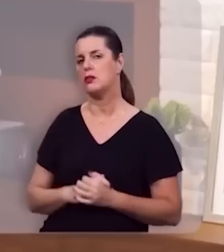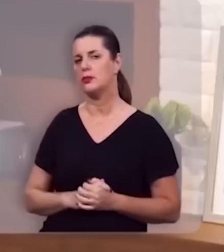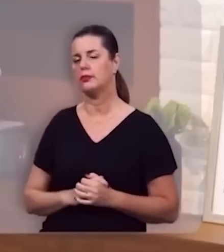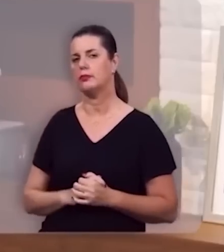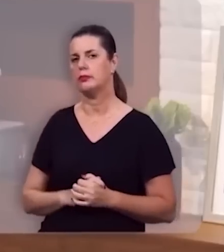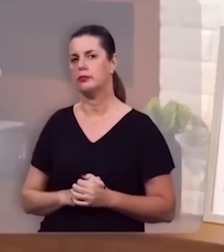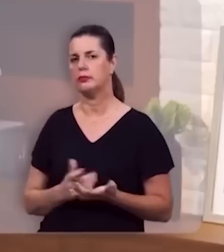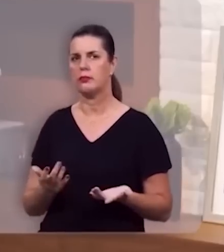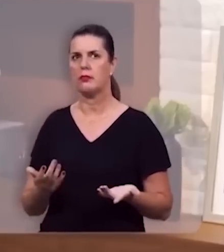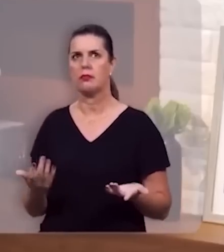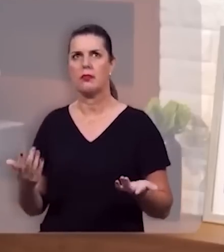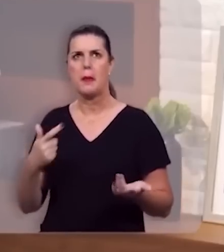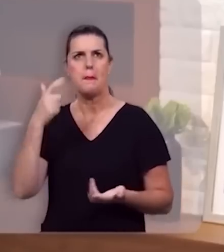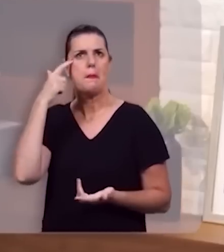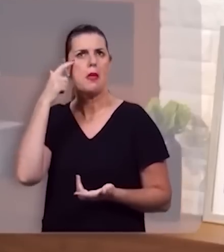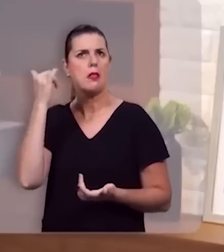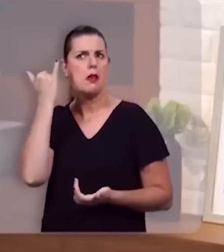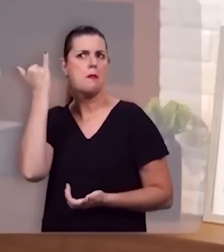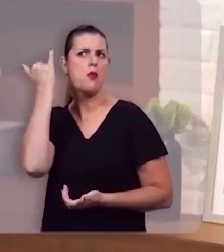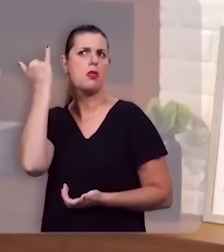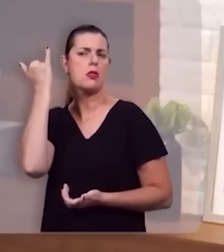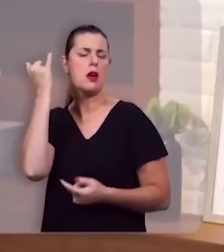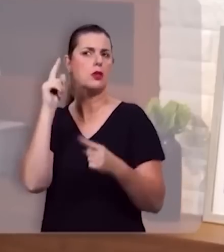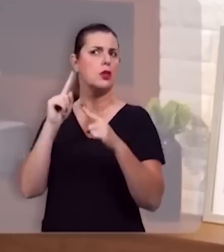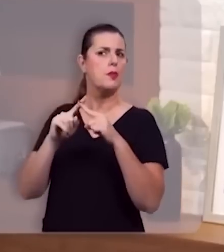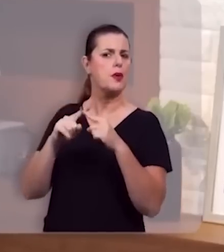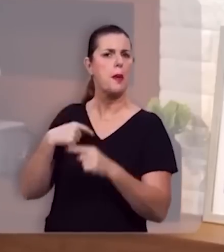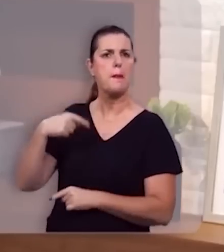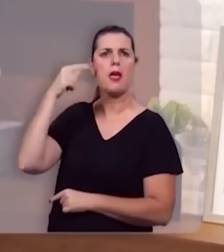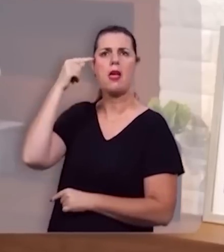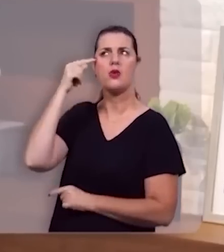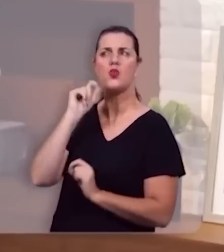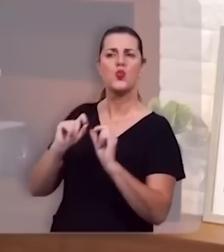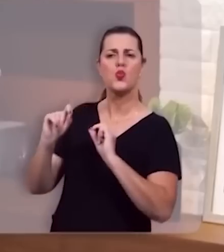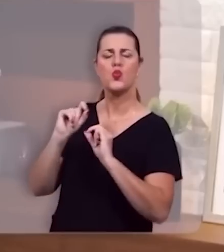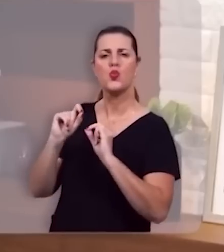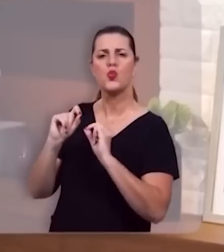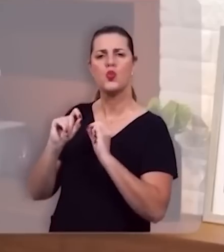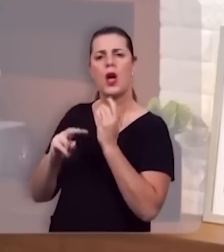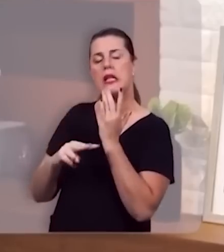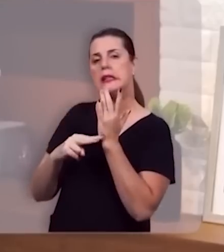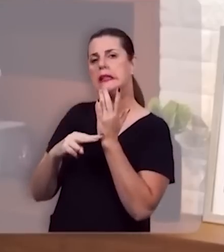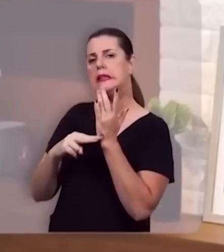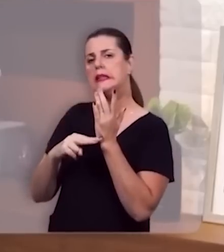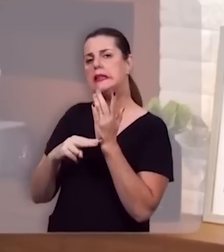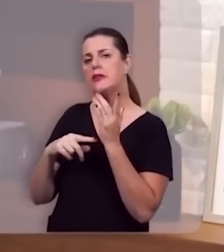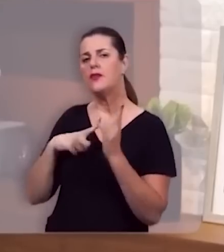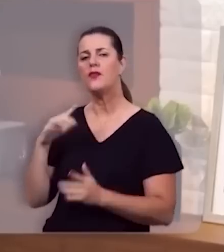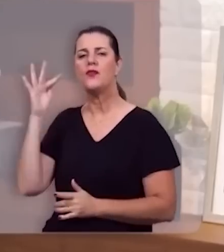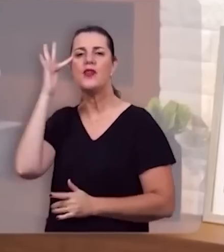Ora, isso é da mais alta importância porque penso que aqui está uma segura filosofia